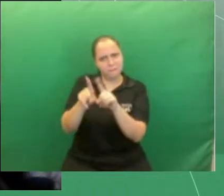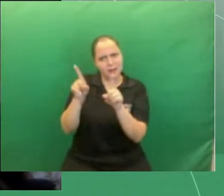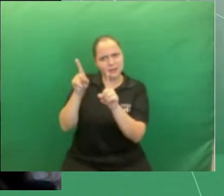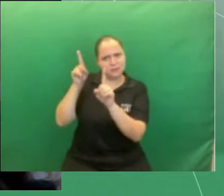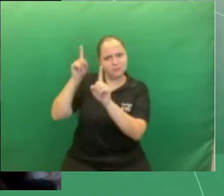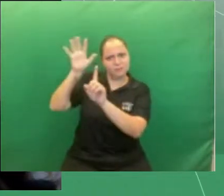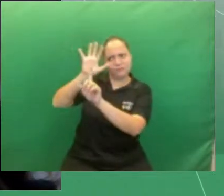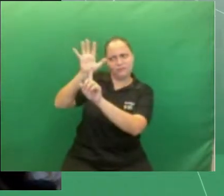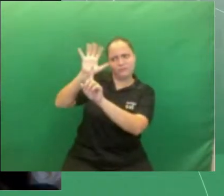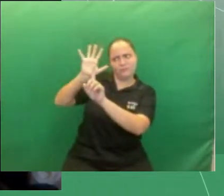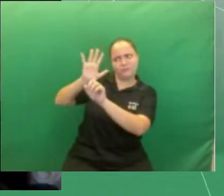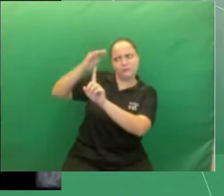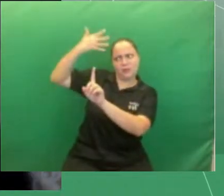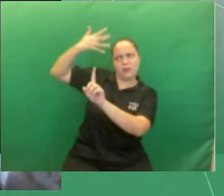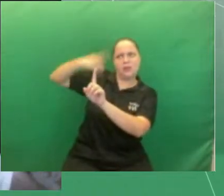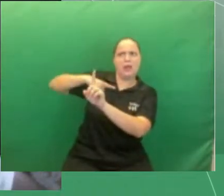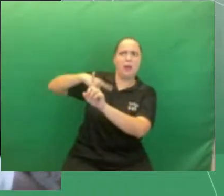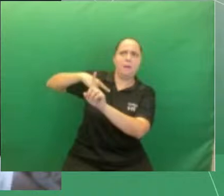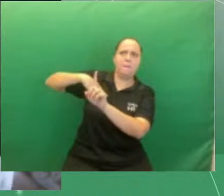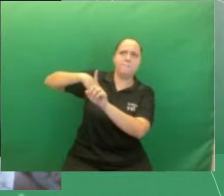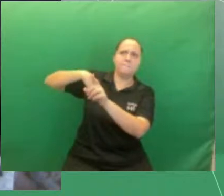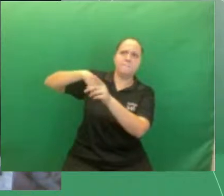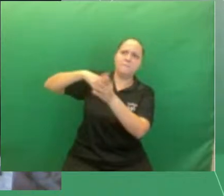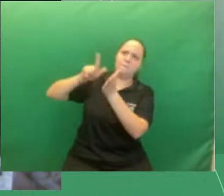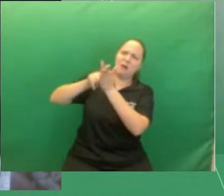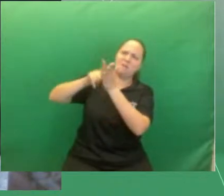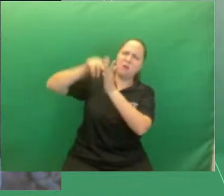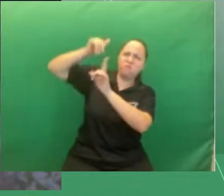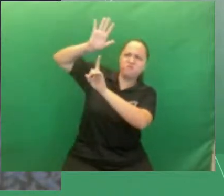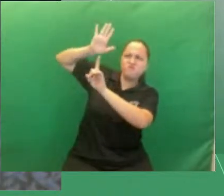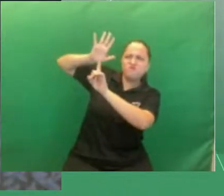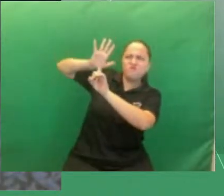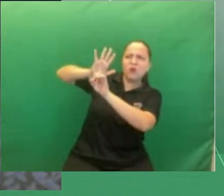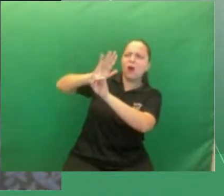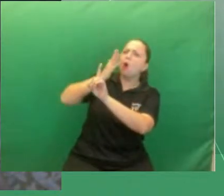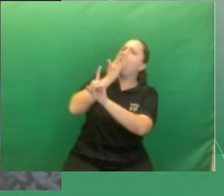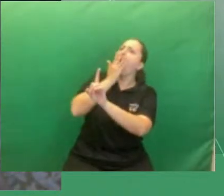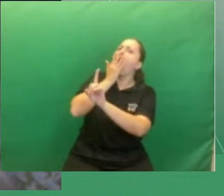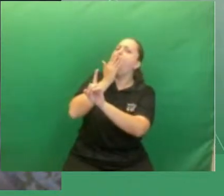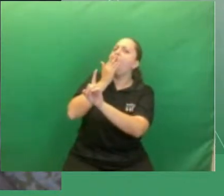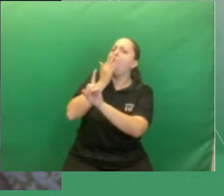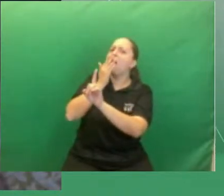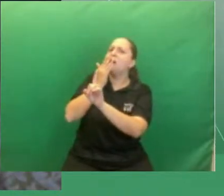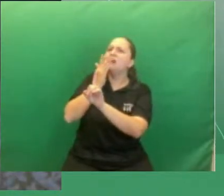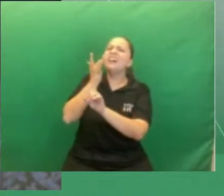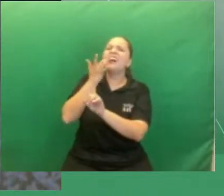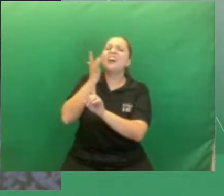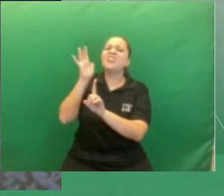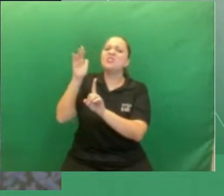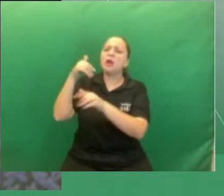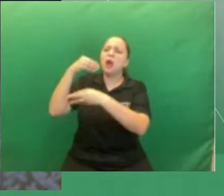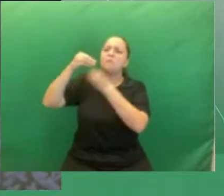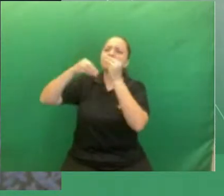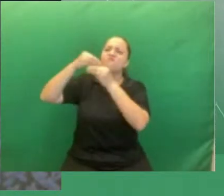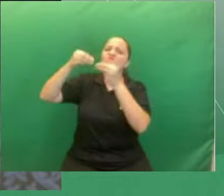um papel de parede colorido, dourado, com branco.